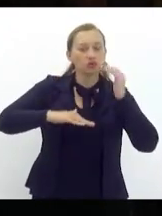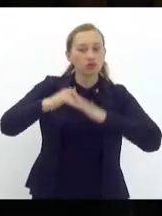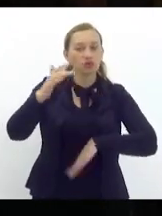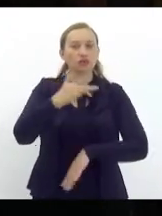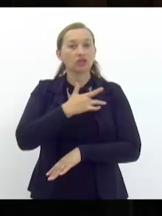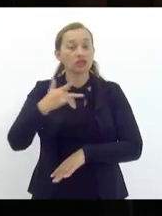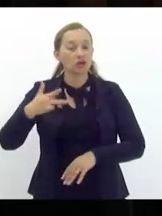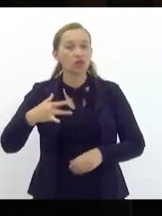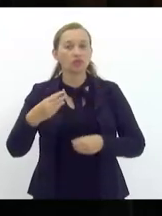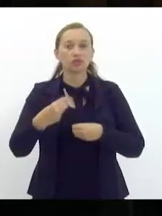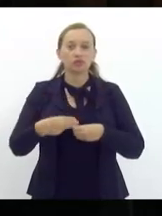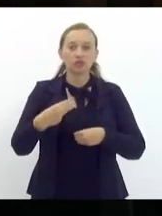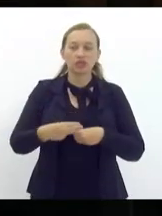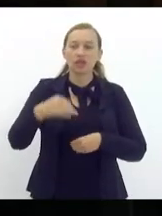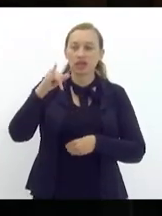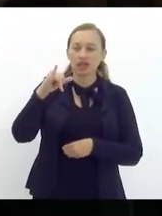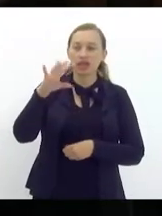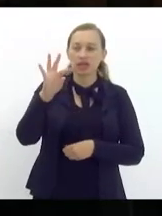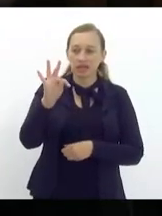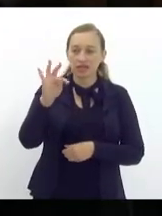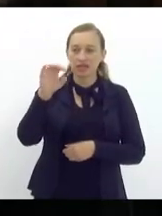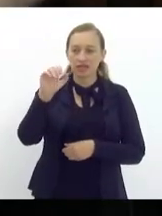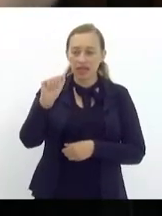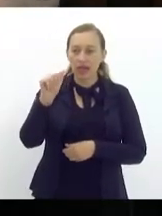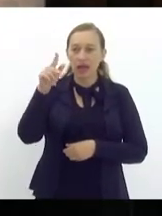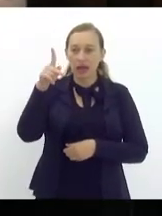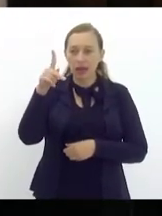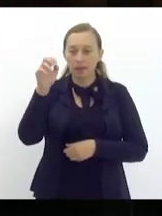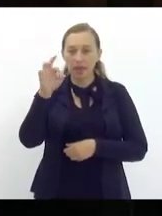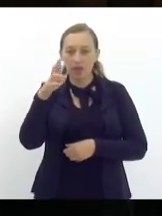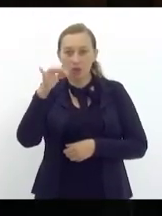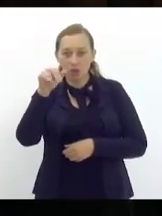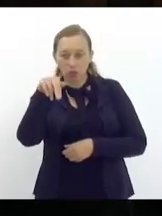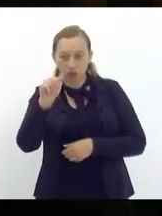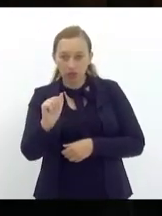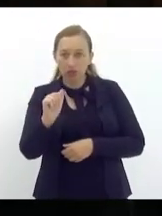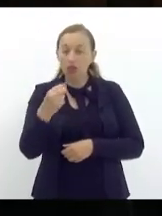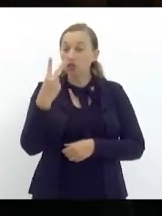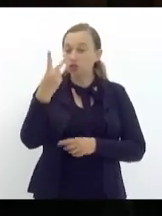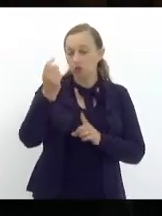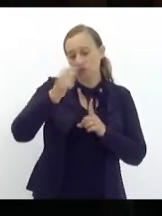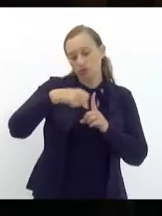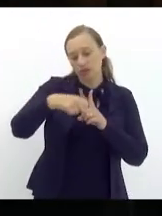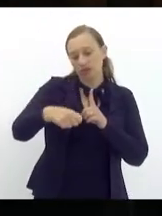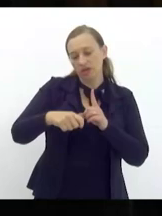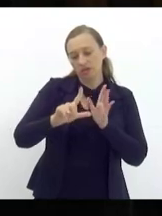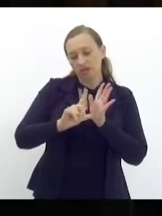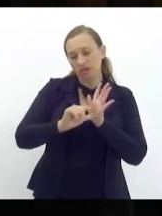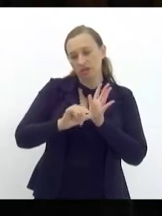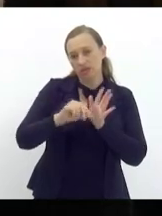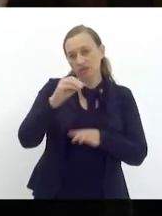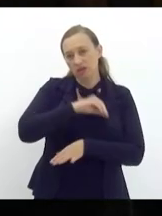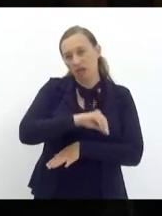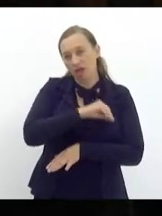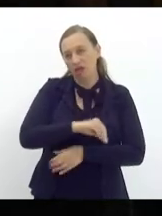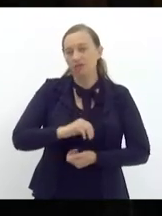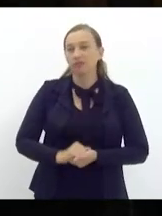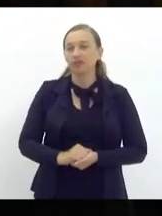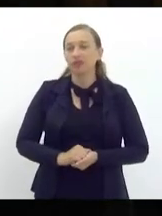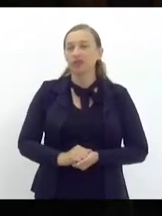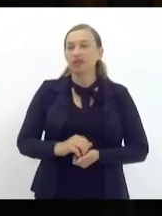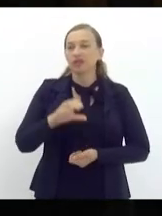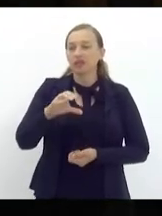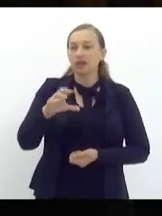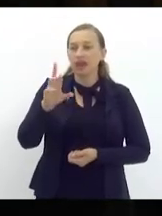do município de Itaperuna dois meses salários atrasados dois meses salários atrasados os RPAs